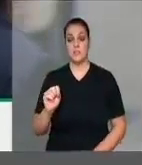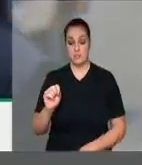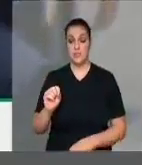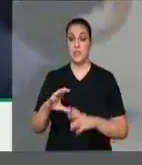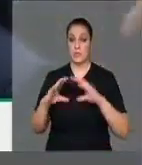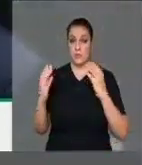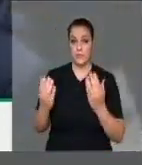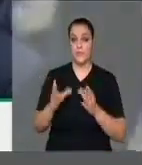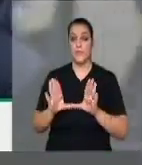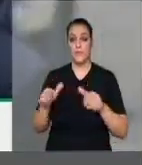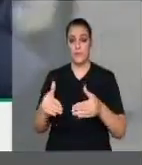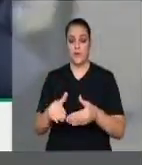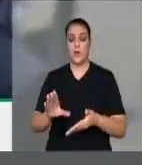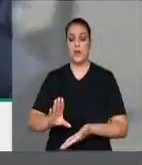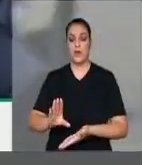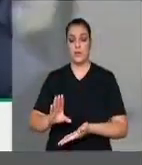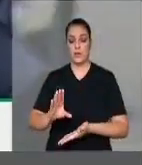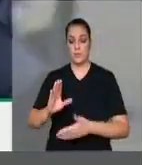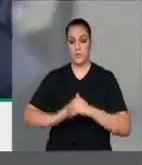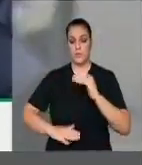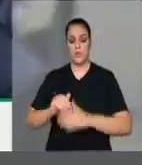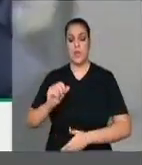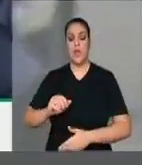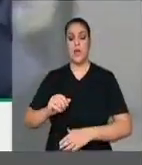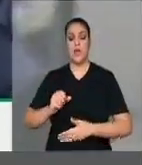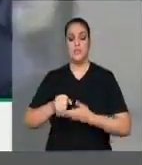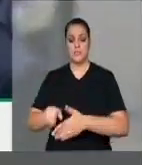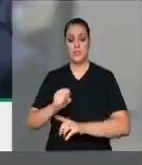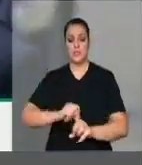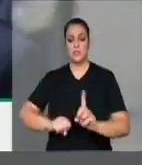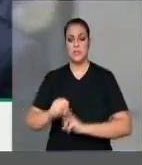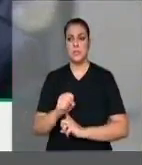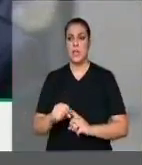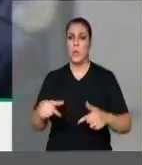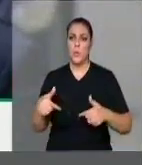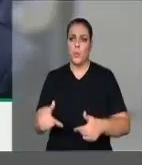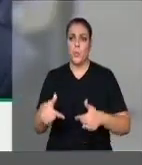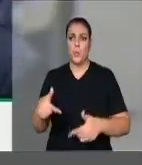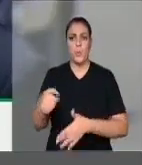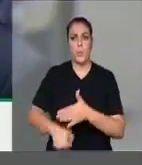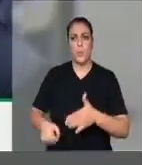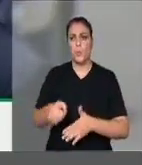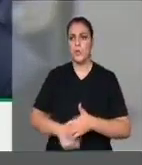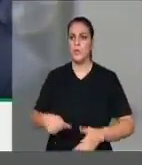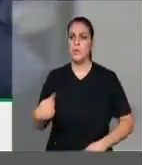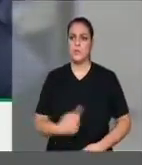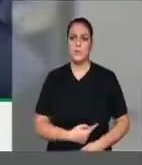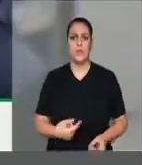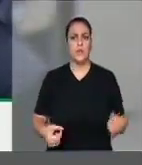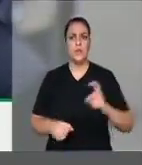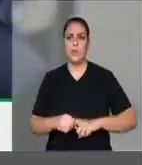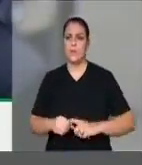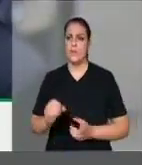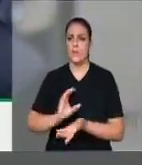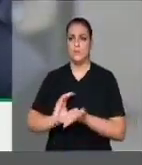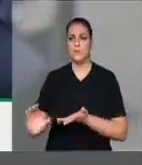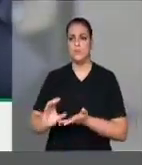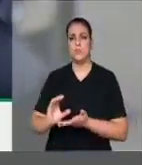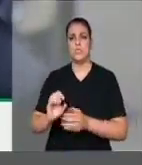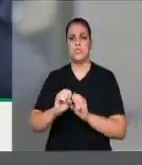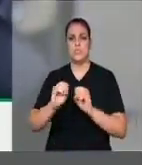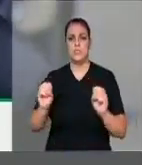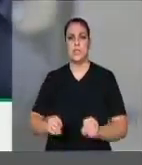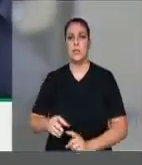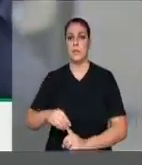está mobilizando e pressionando para que esta casa recomponha o orçamento do Sistema Único de Seguridade Social.